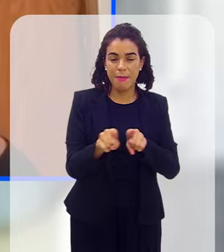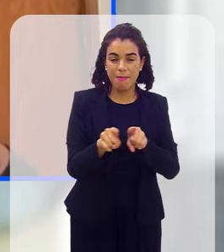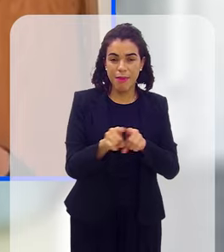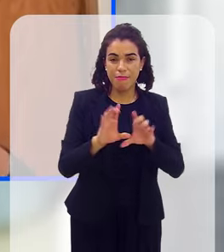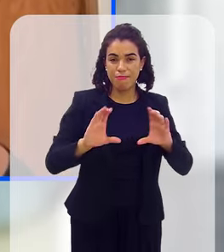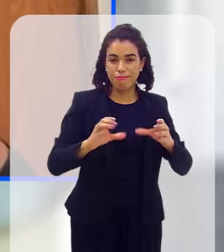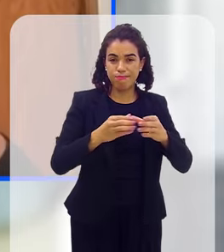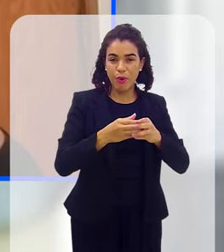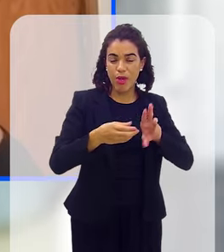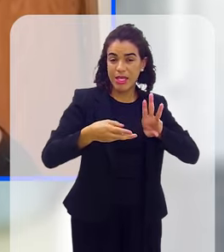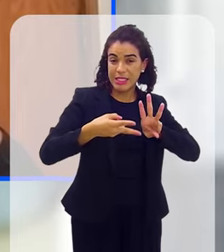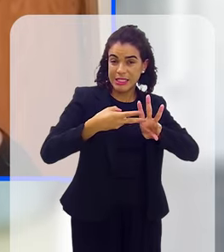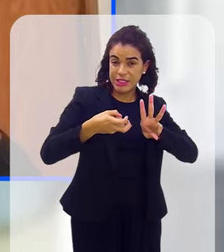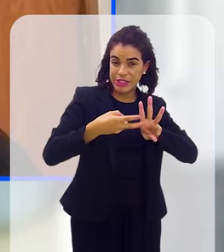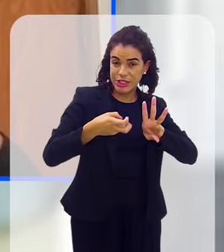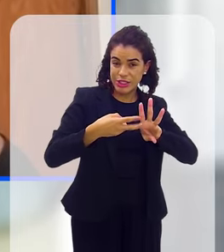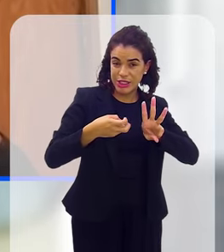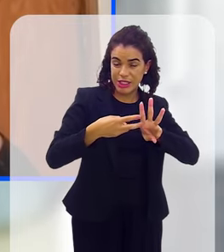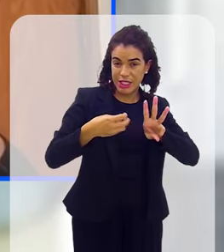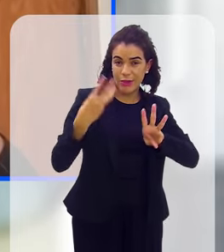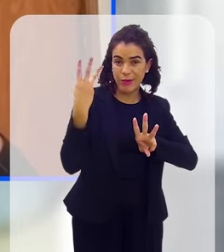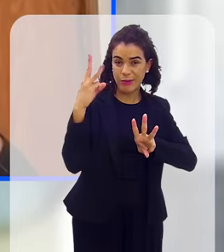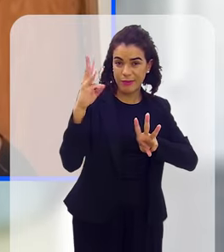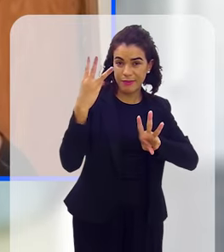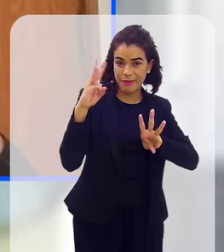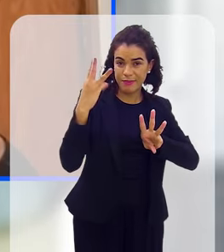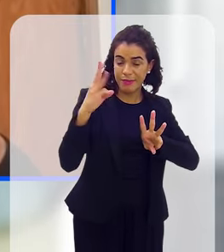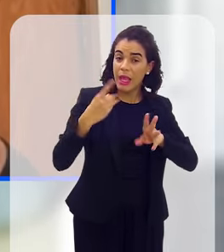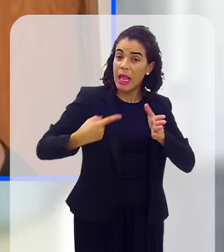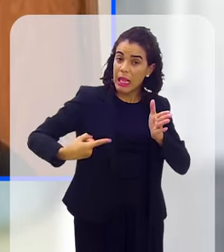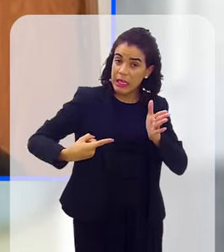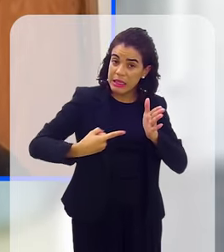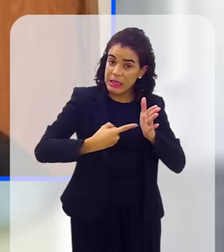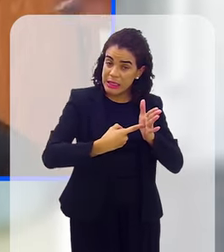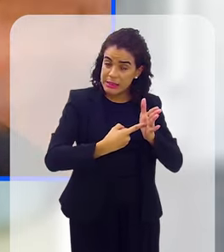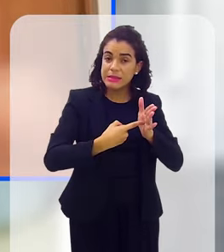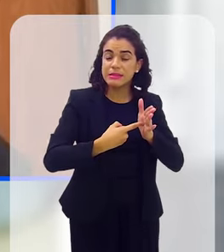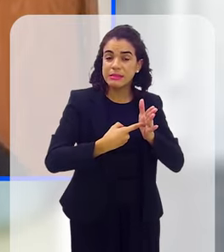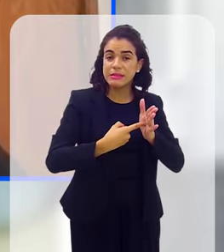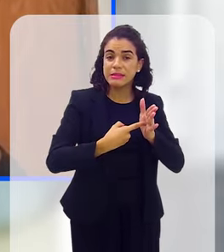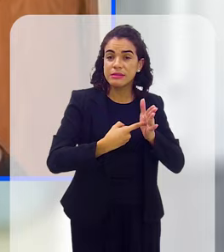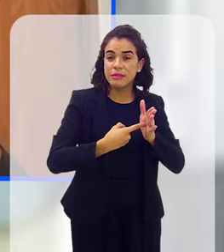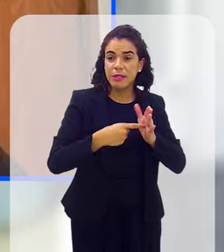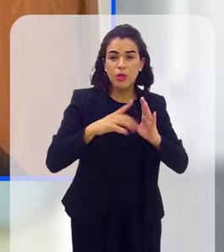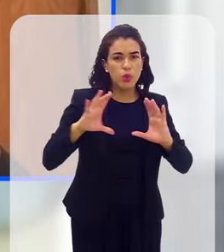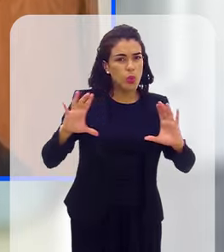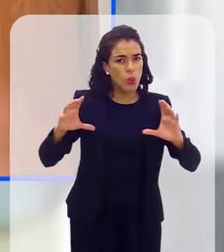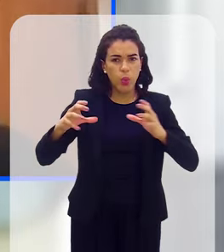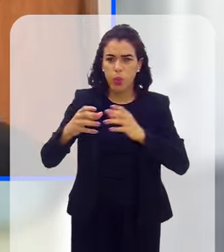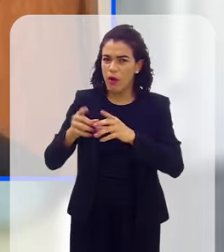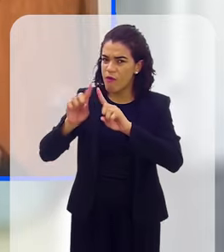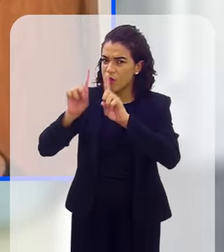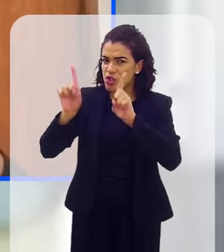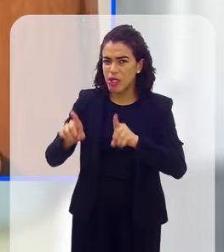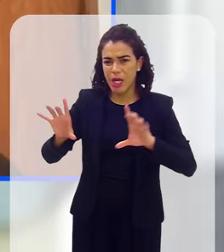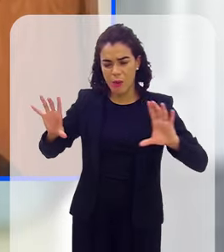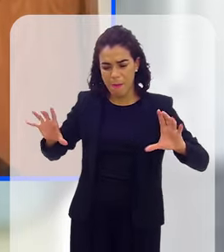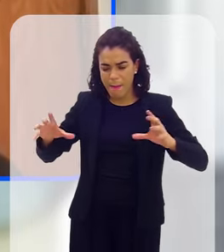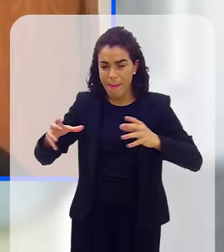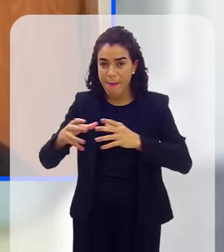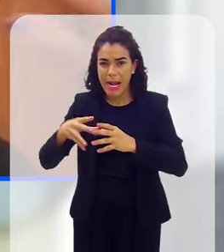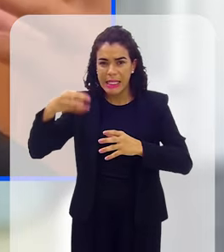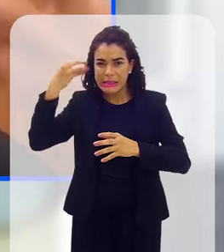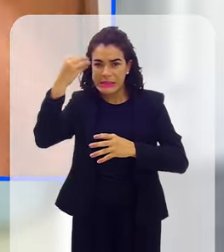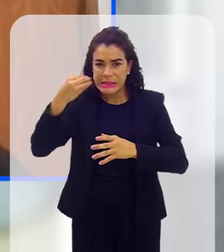no Maranhão, é o tipo da denúncia que você tem que botar todos os agentes públicos que têm competências plúrimas